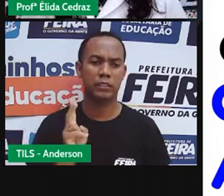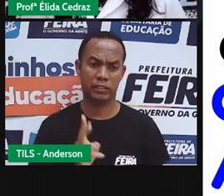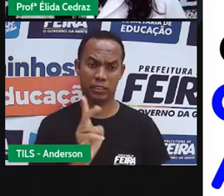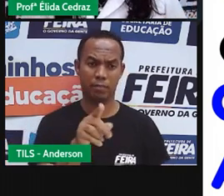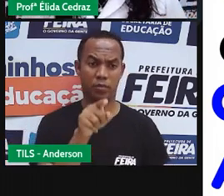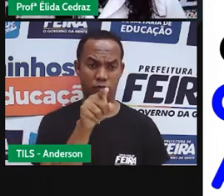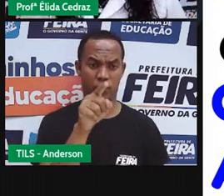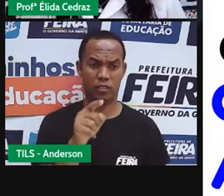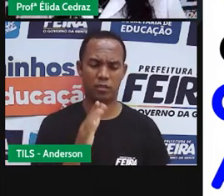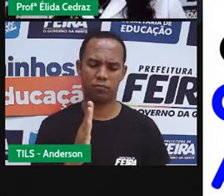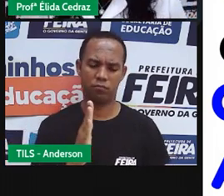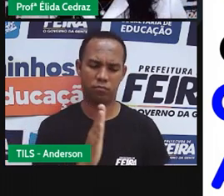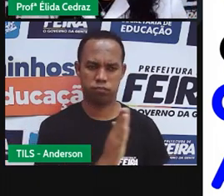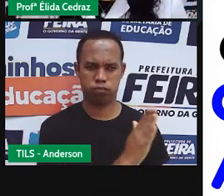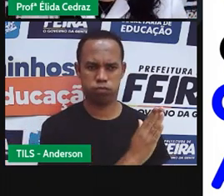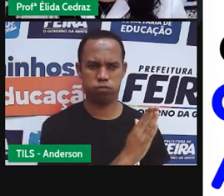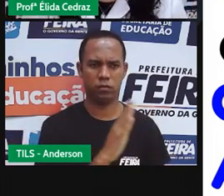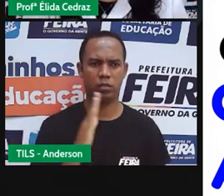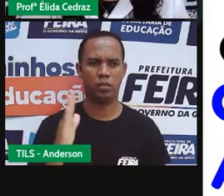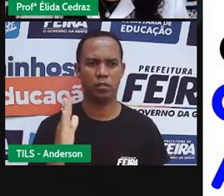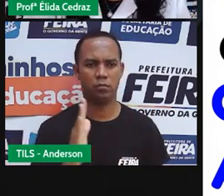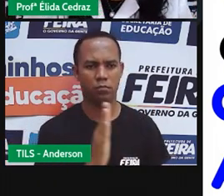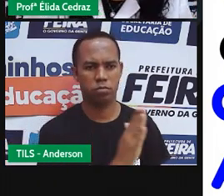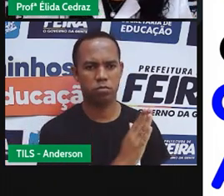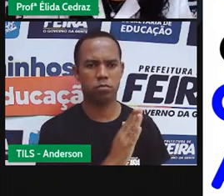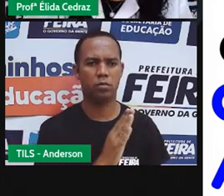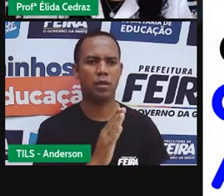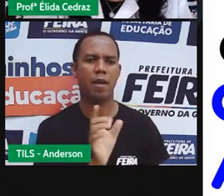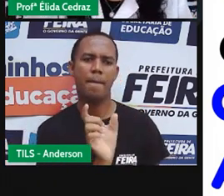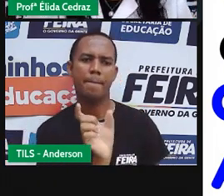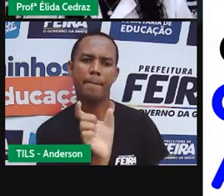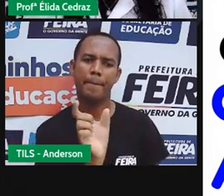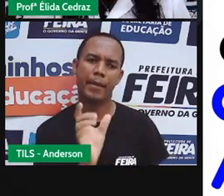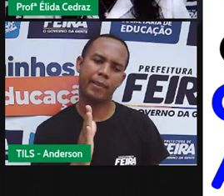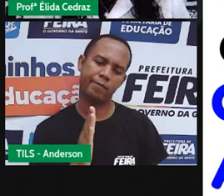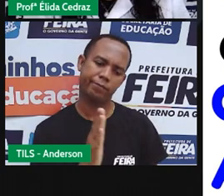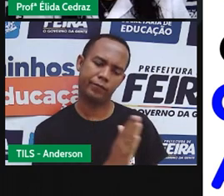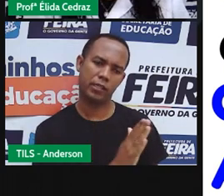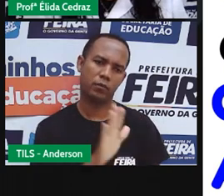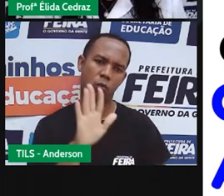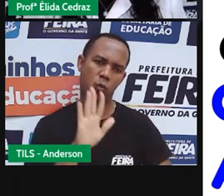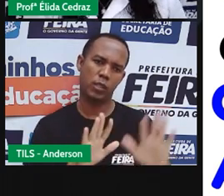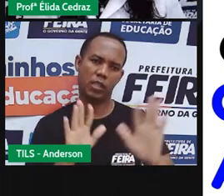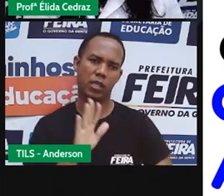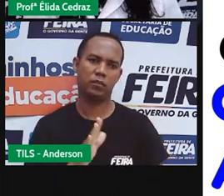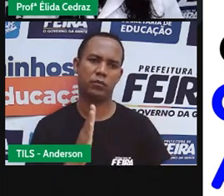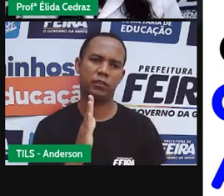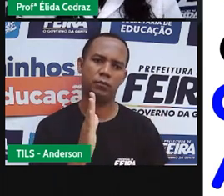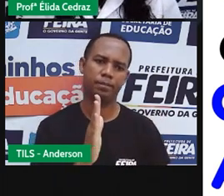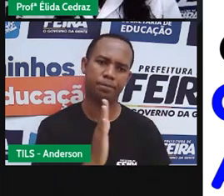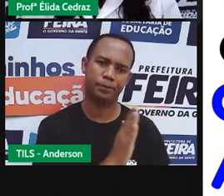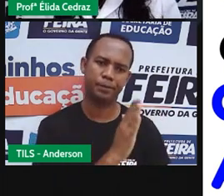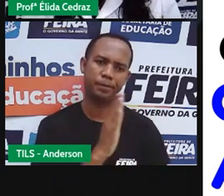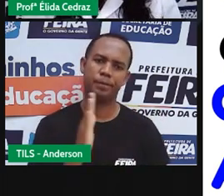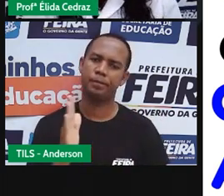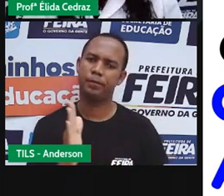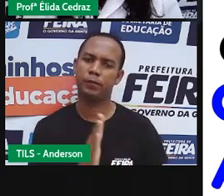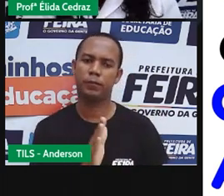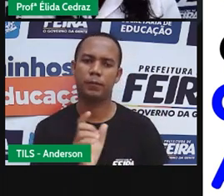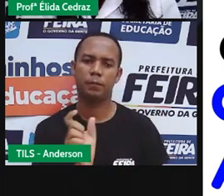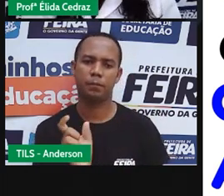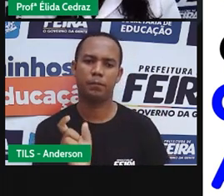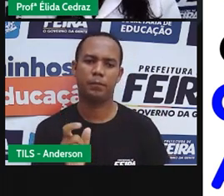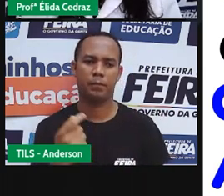tem um espaço? Na hora de você escrever as suas atividades, tenha esse cuidado de colocar um espaço